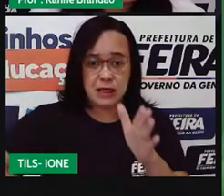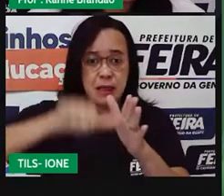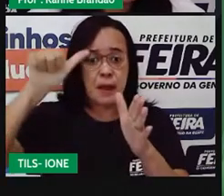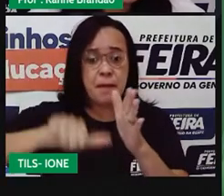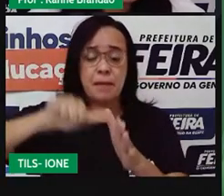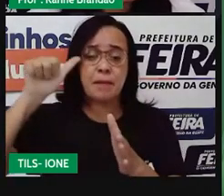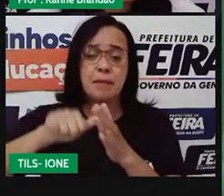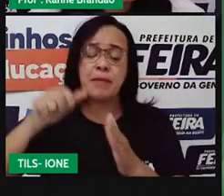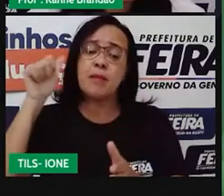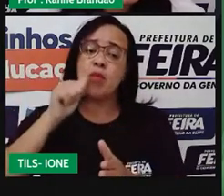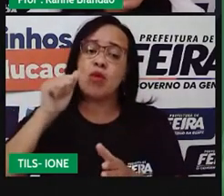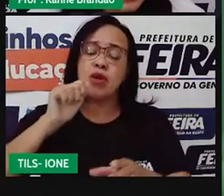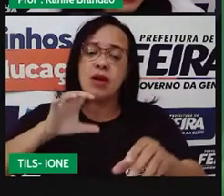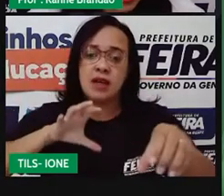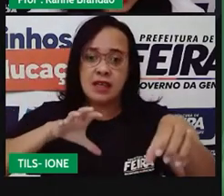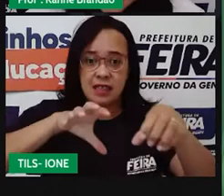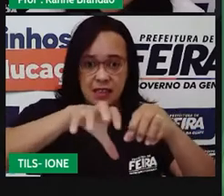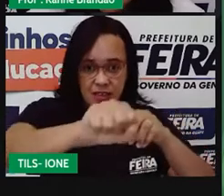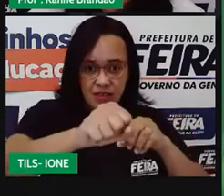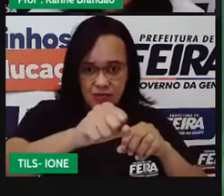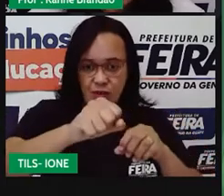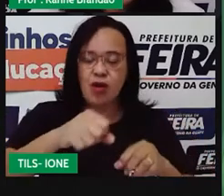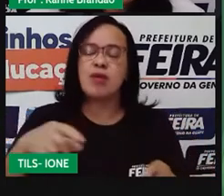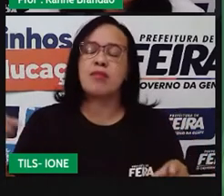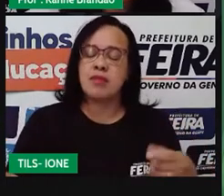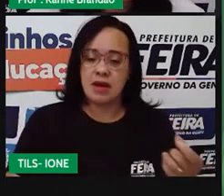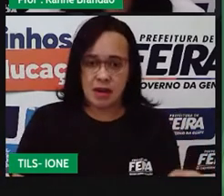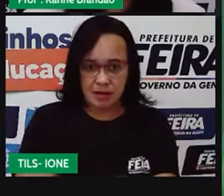Paraná e a primeira engenheira negra do Brasil.